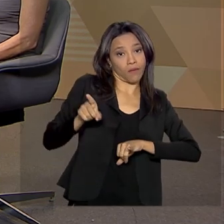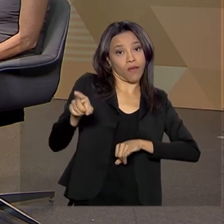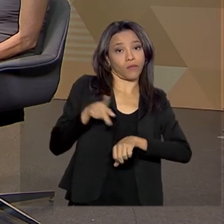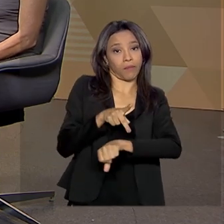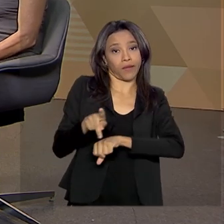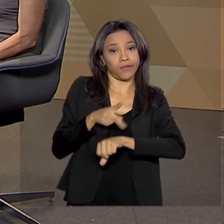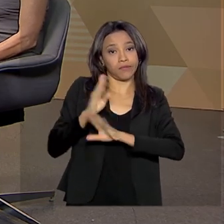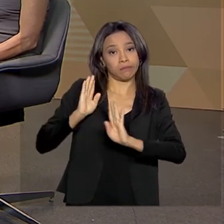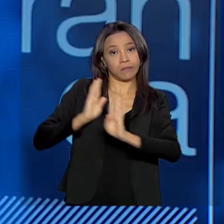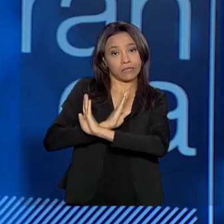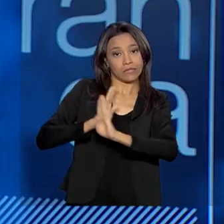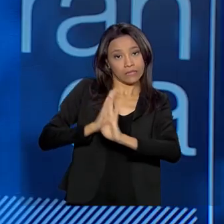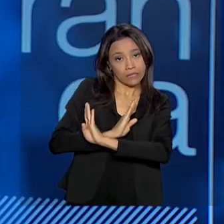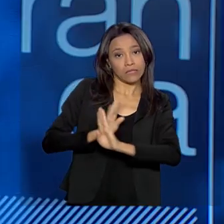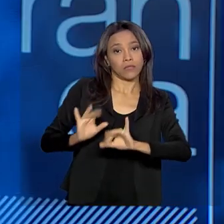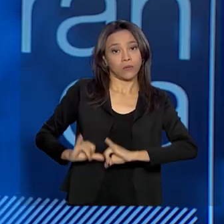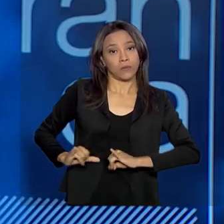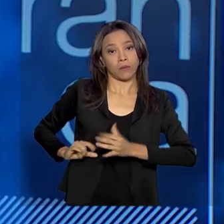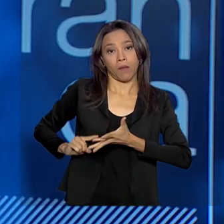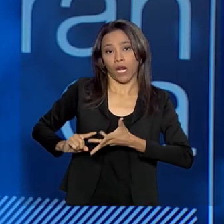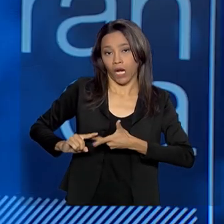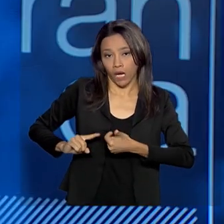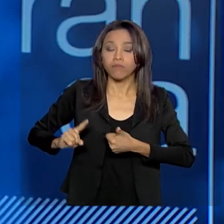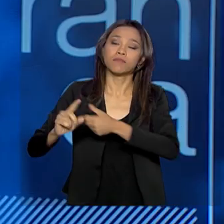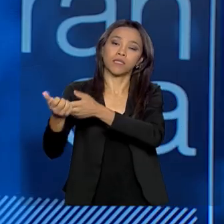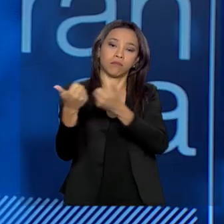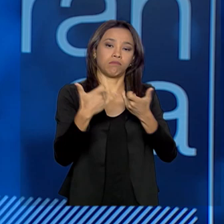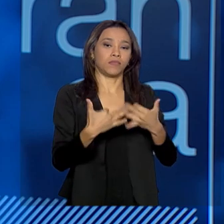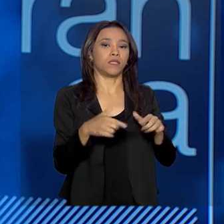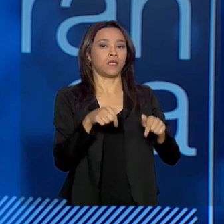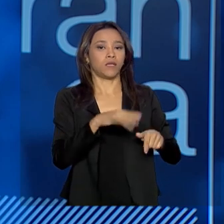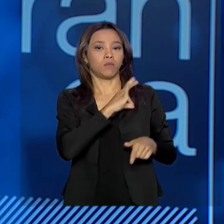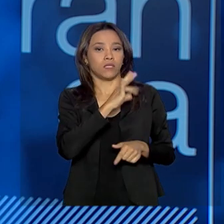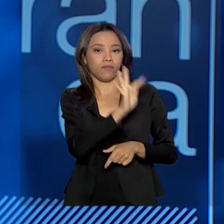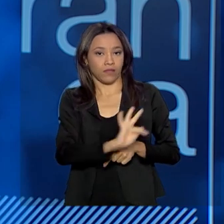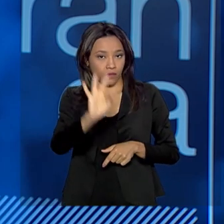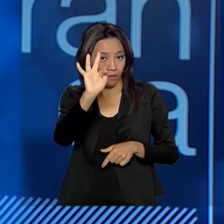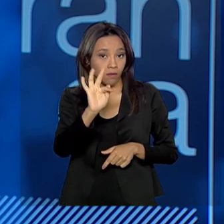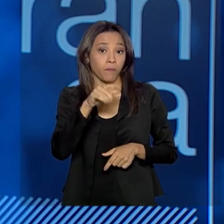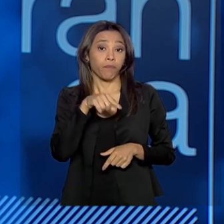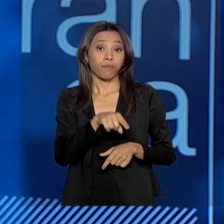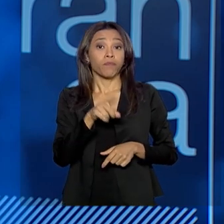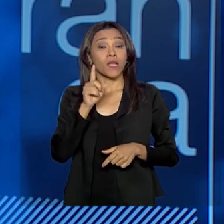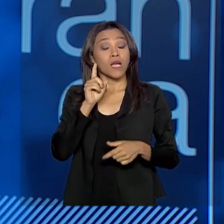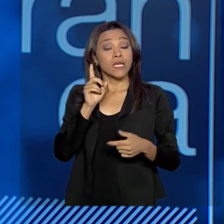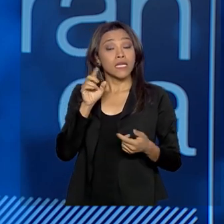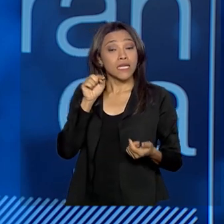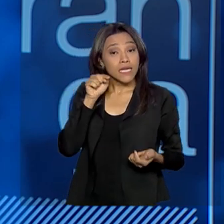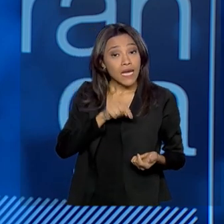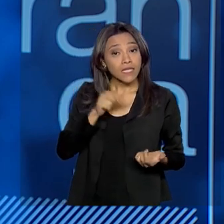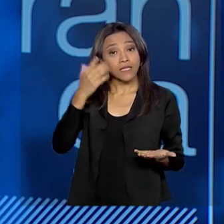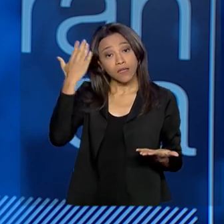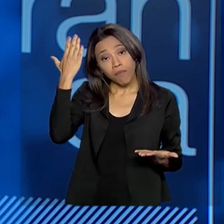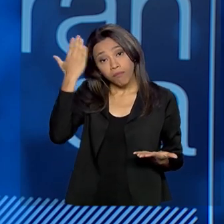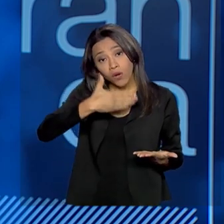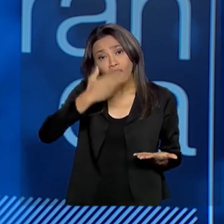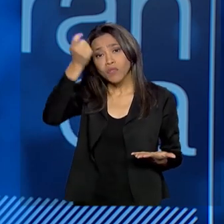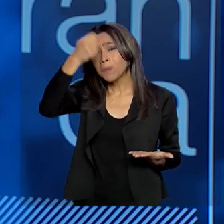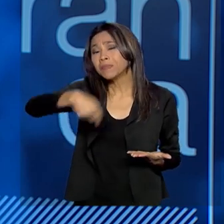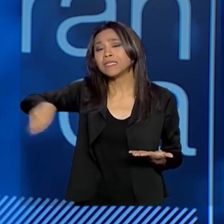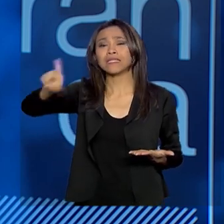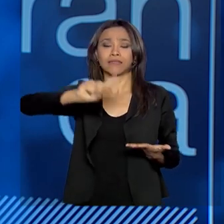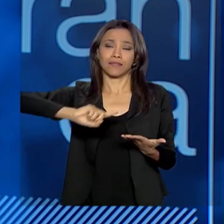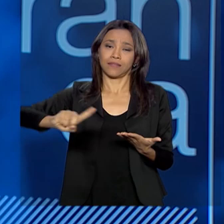perseguição. Isso com relação aos venezuelanos, a prova dessa perseguição, ela já não é mais